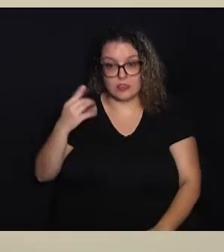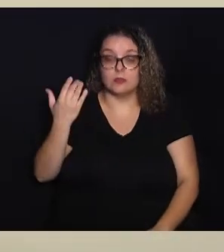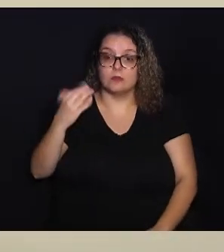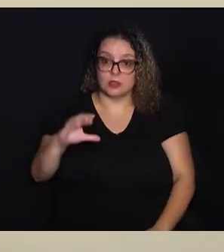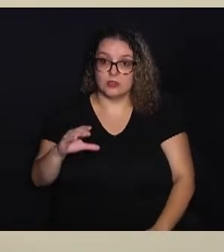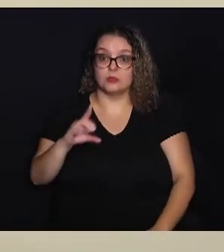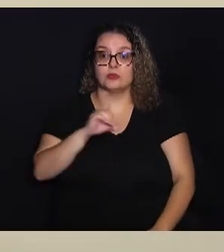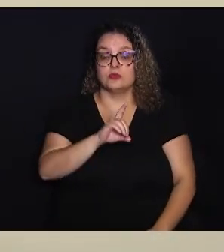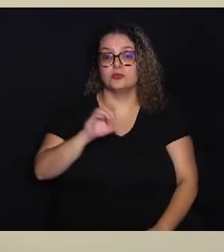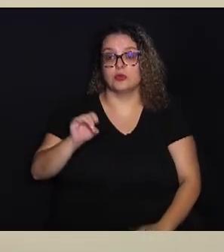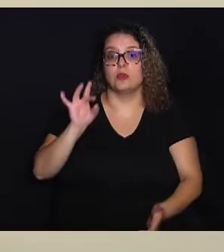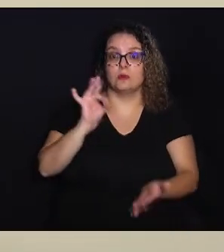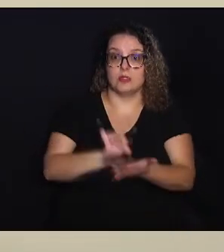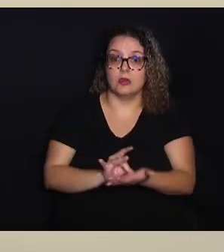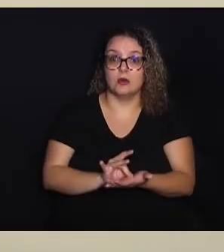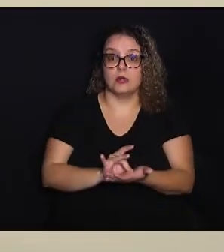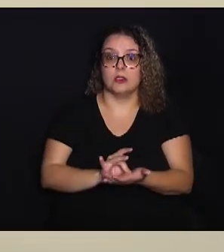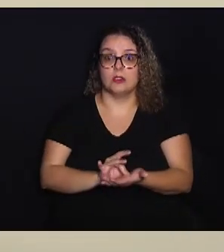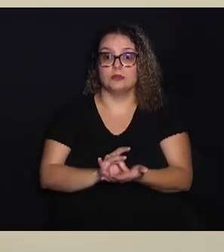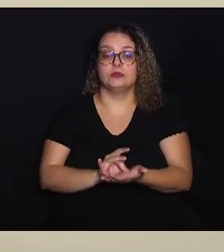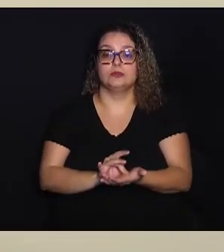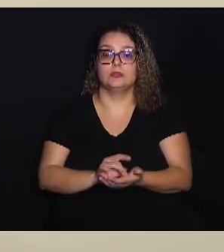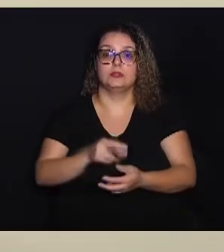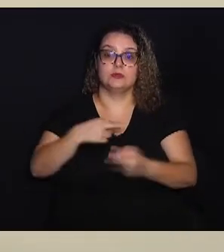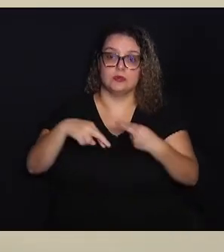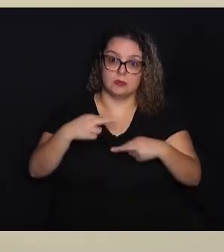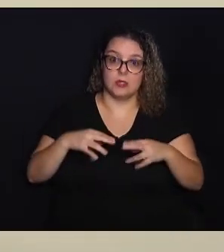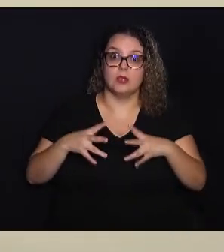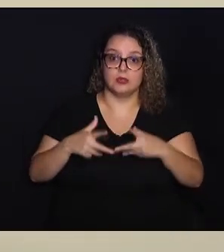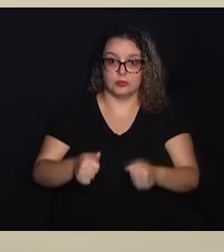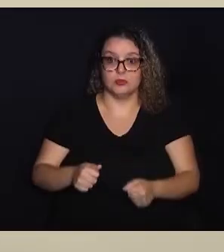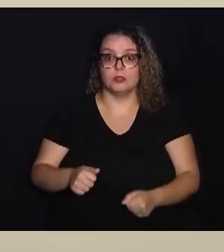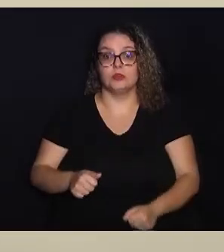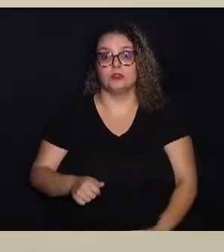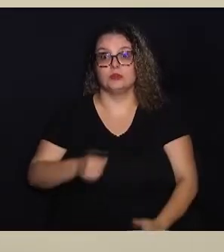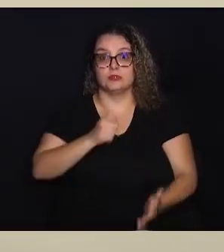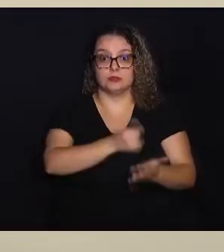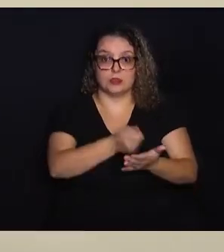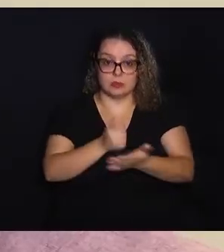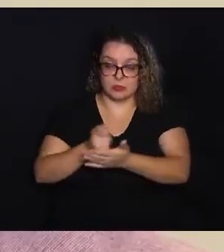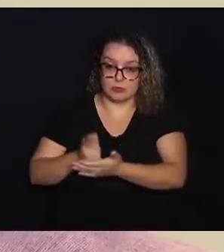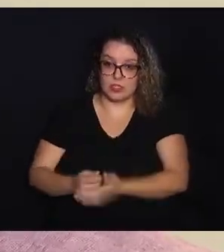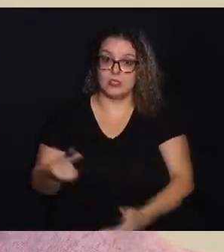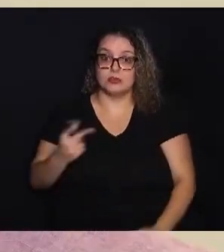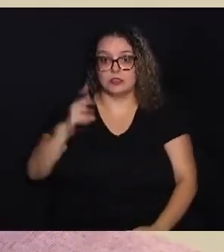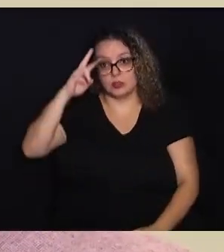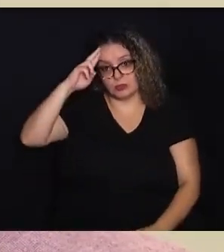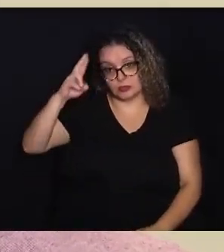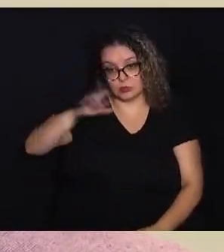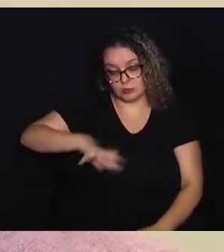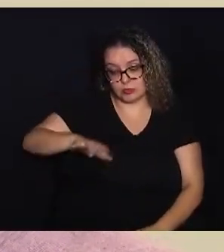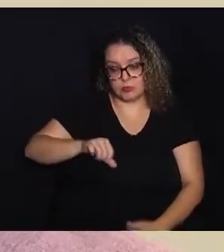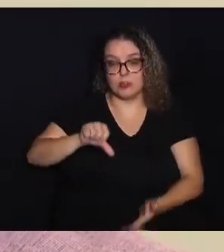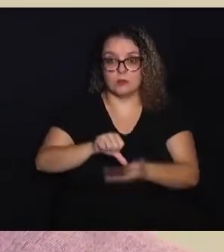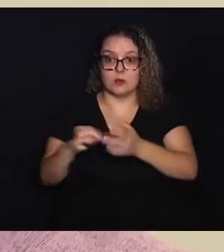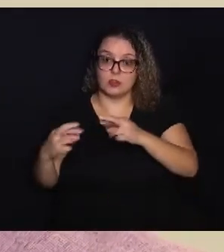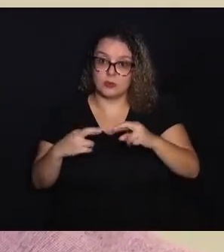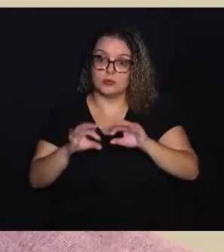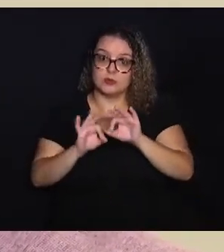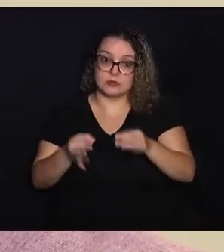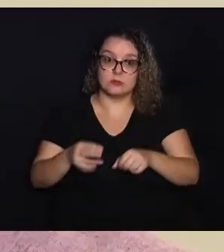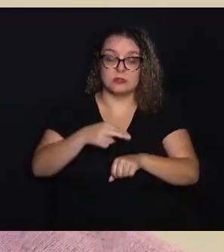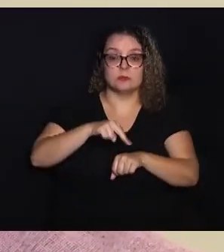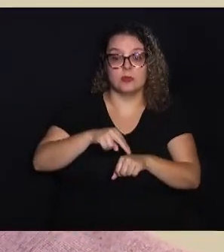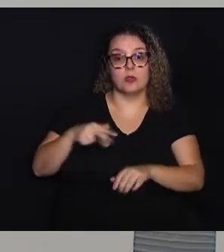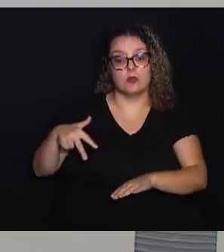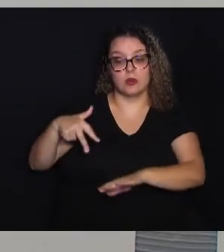dias da publicação no diário oficial, no diário oficial estão relacionados todos os contribuintes Ainda segundo o chefe do posto fiscal do